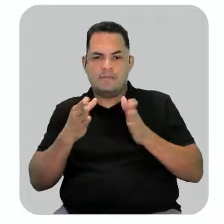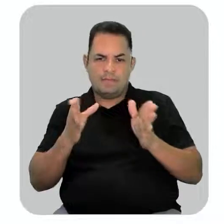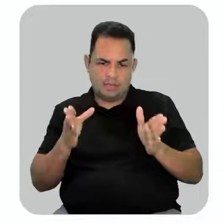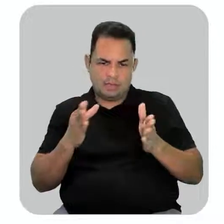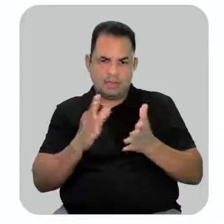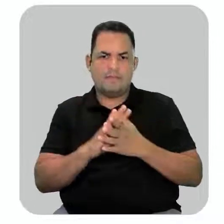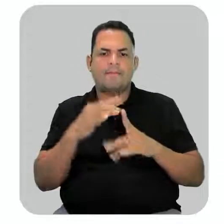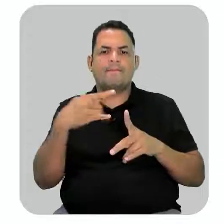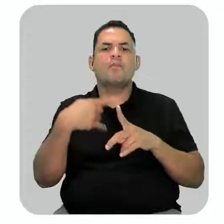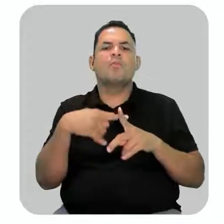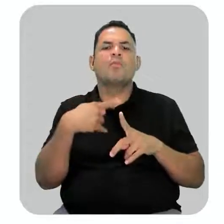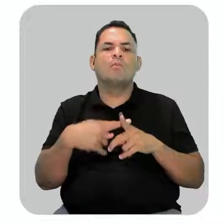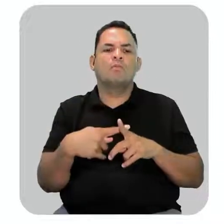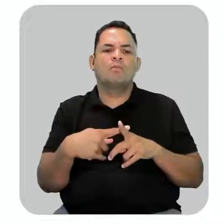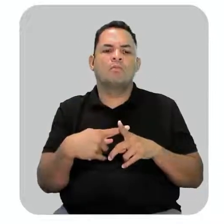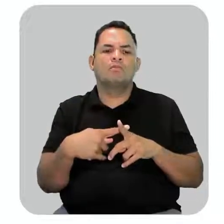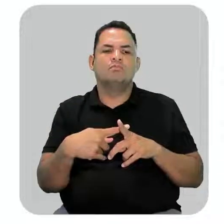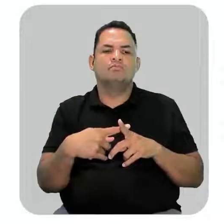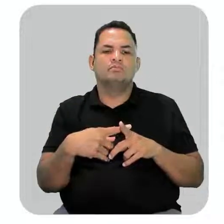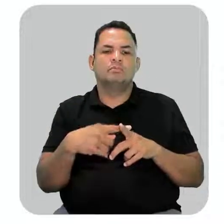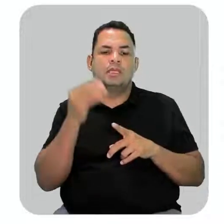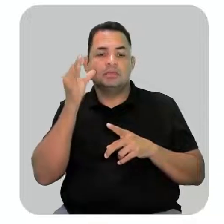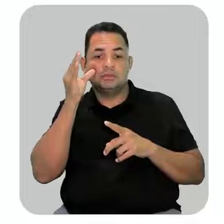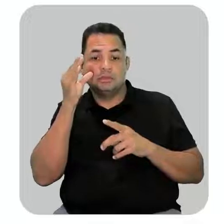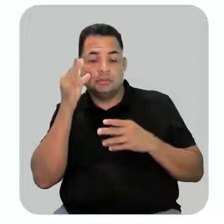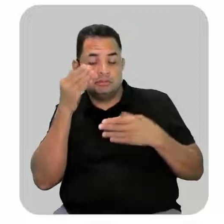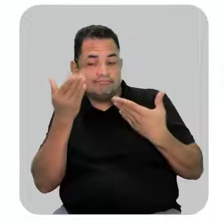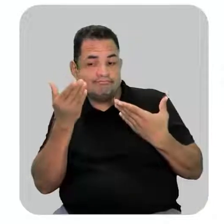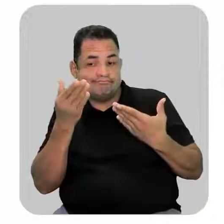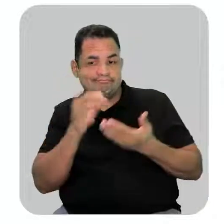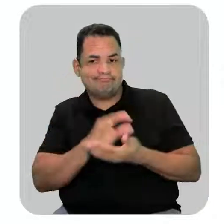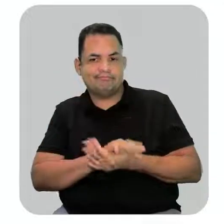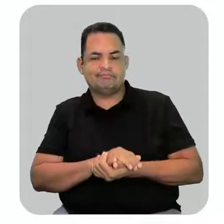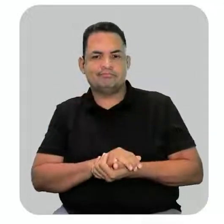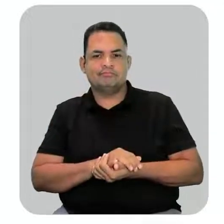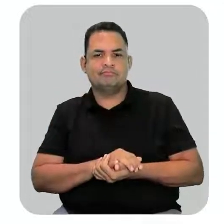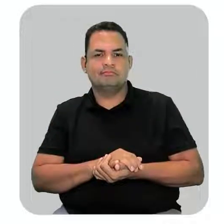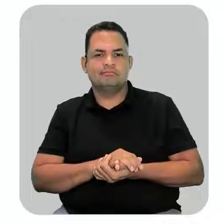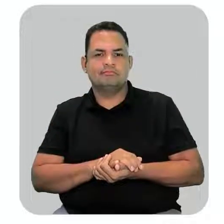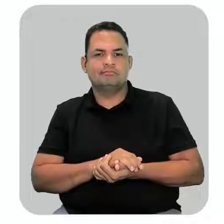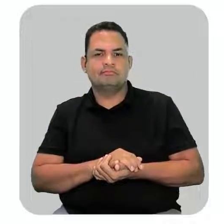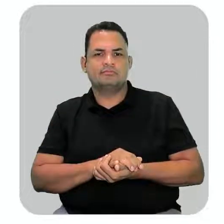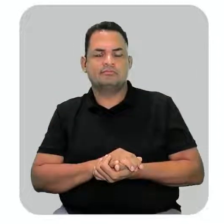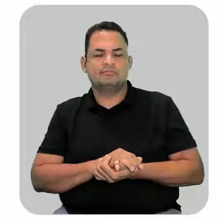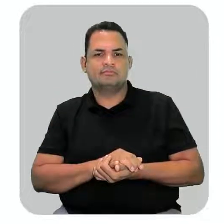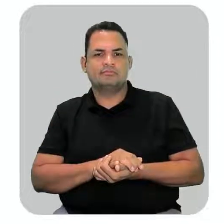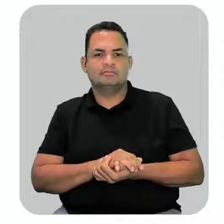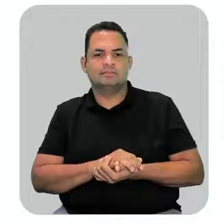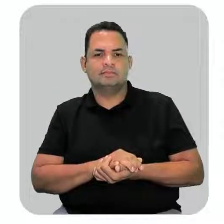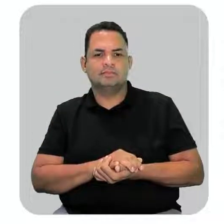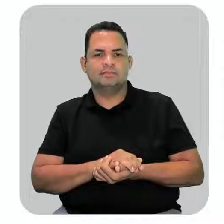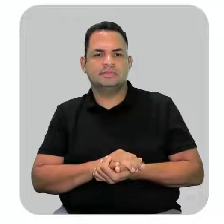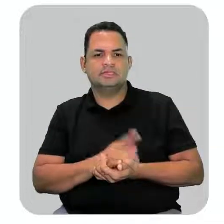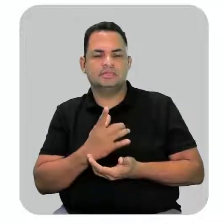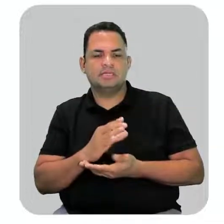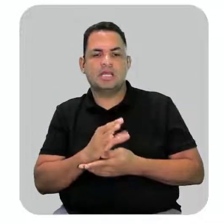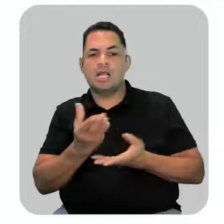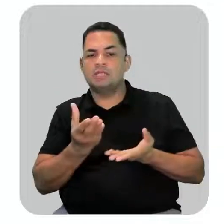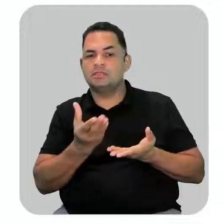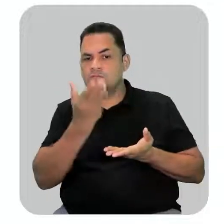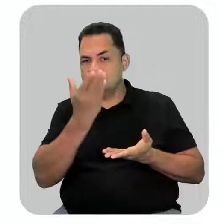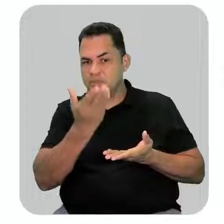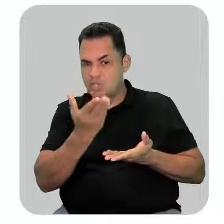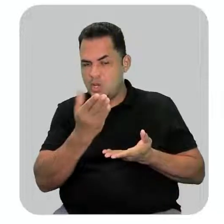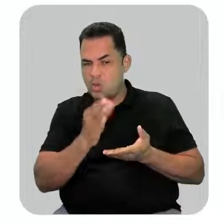Isso por quê? Olha que interessante. Se a gente quiser colocar esse grupo cetona